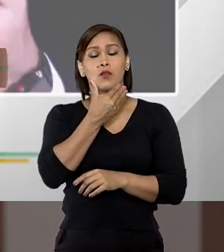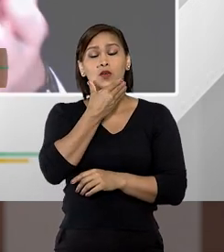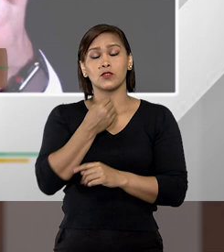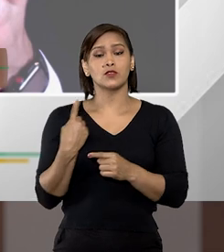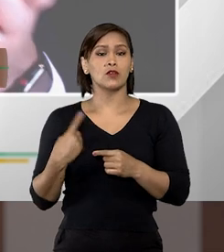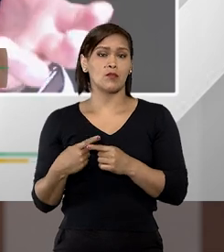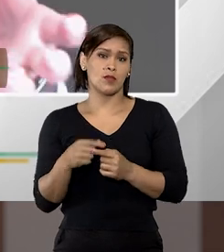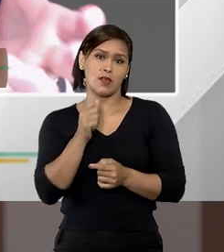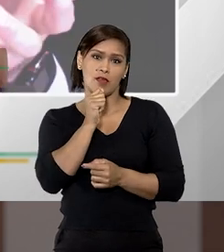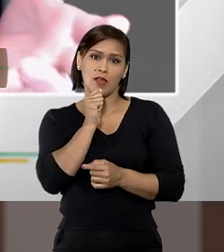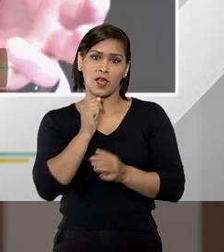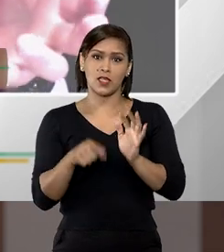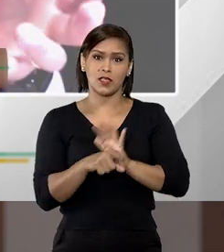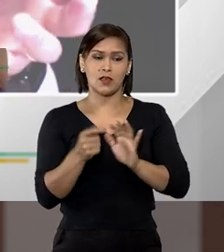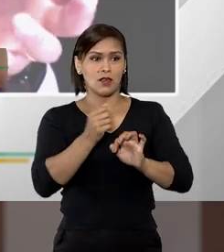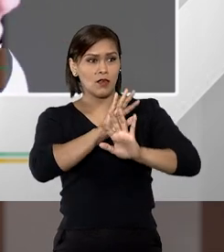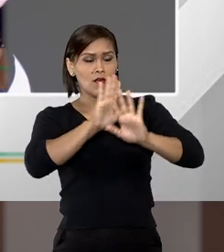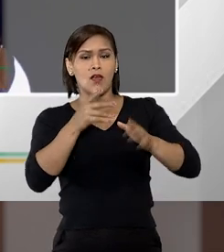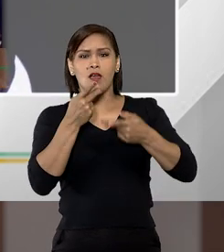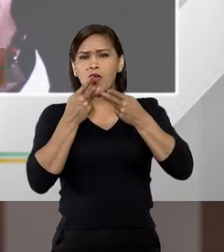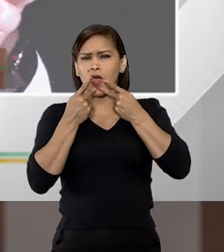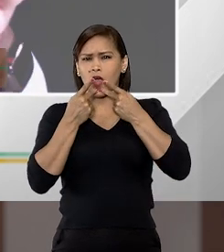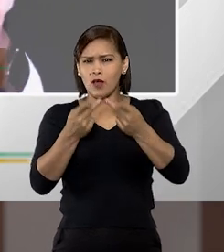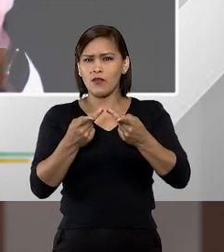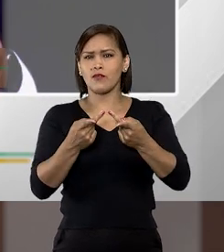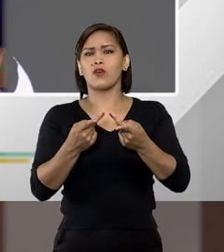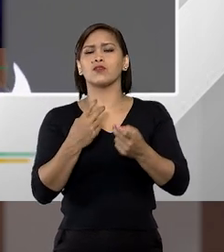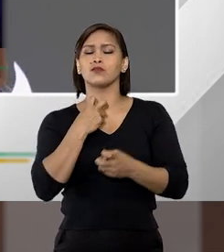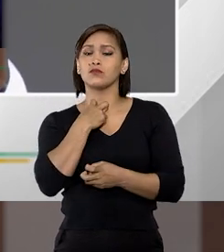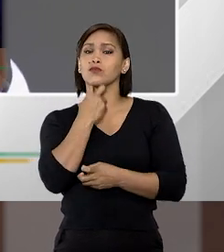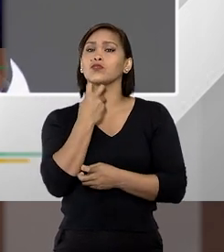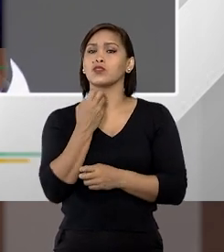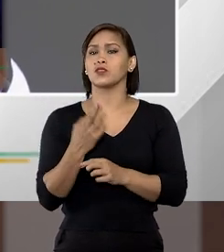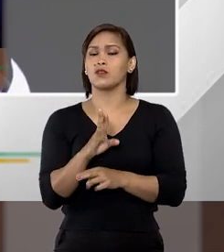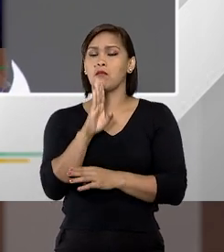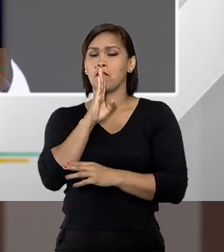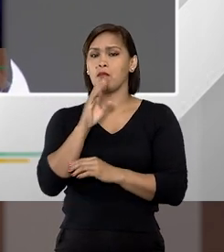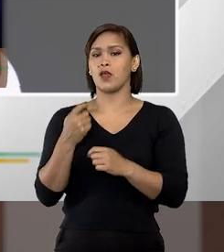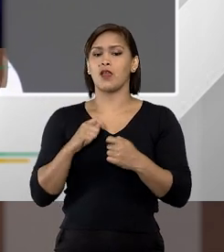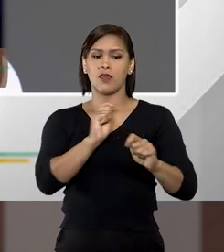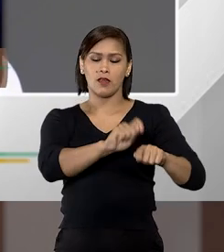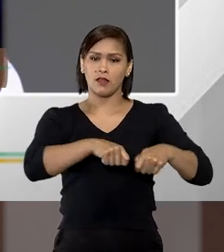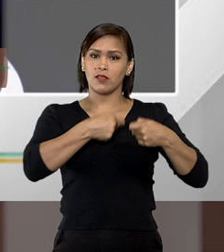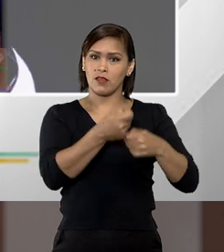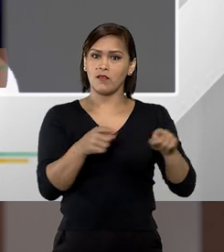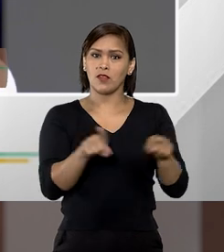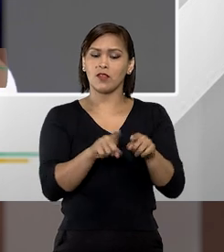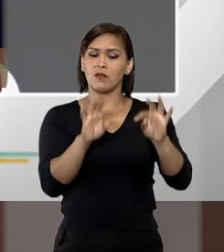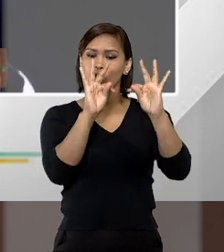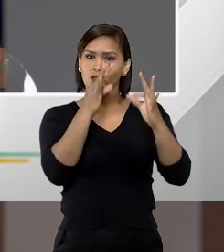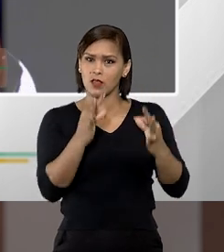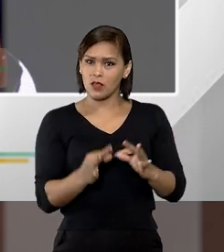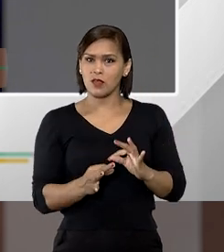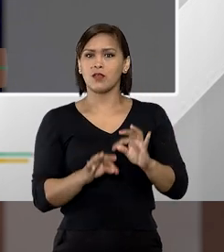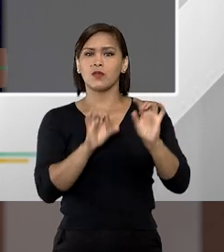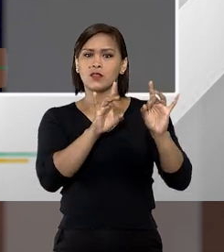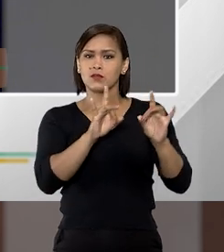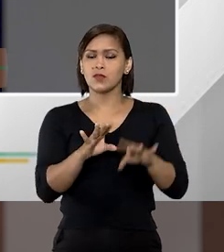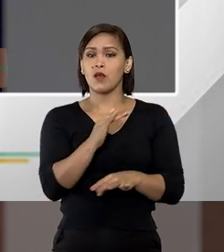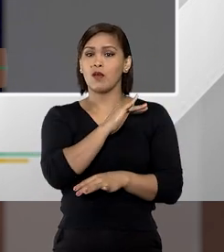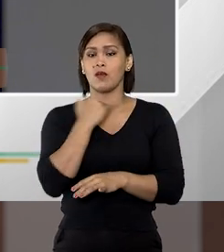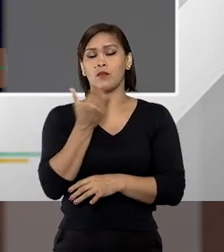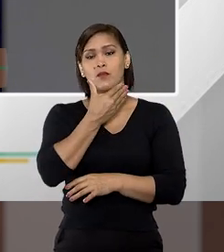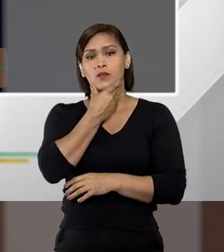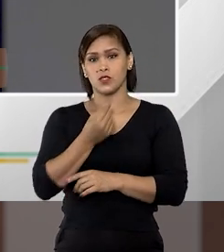Ainda que pasmem, hajam vozes isoladas que defendam também um tratamento especial para o homicídio de